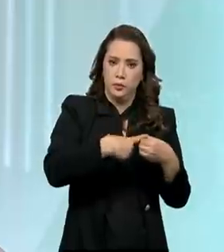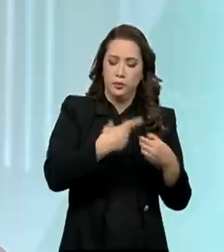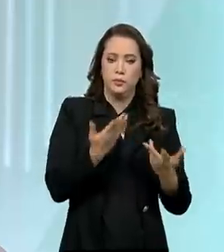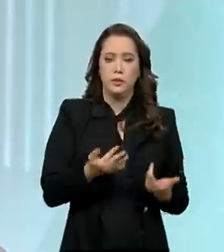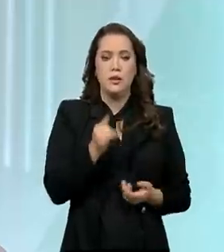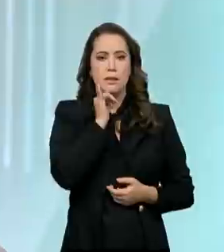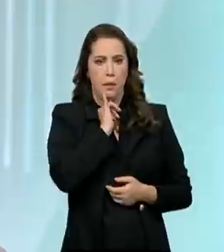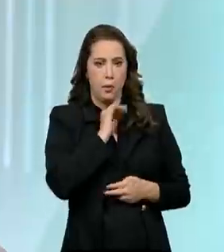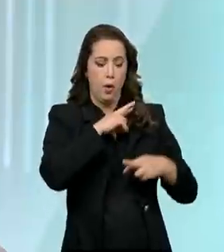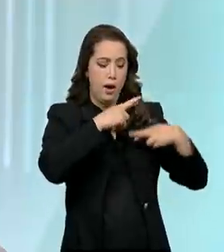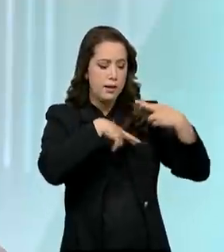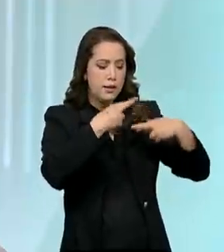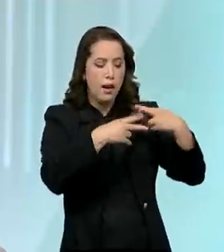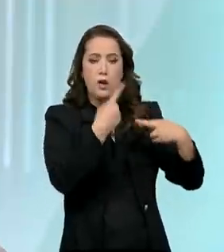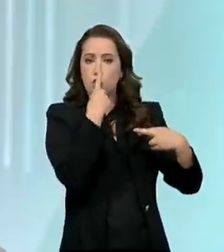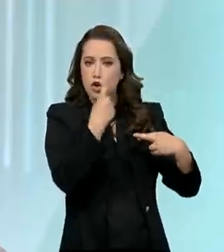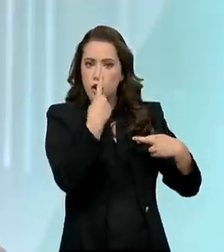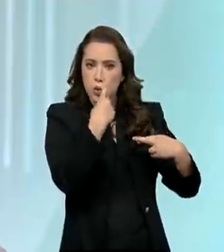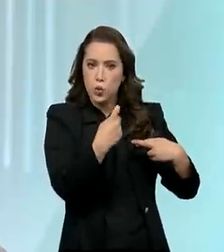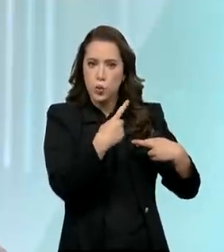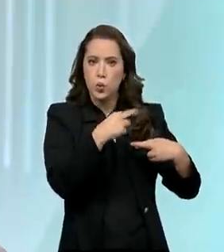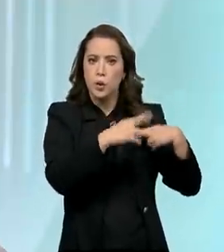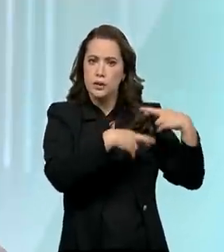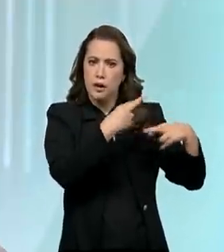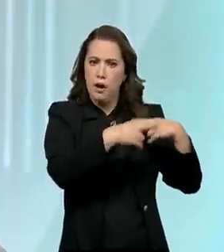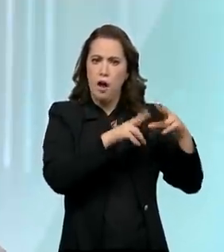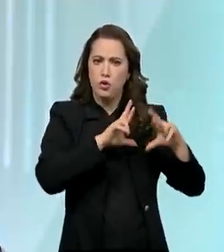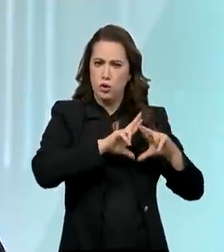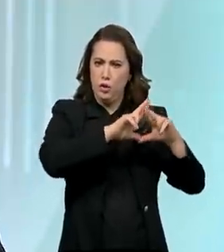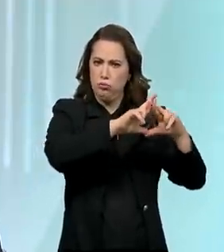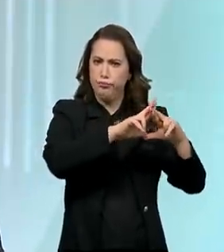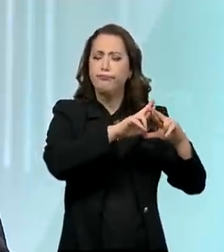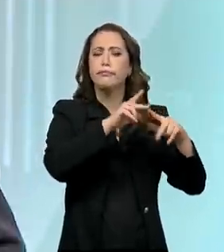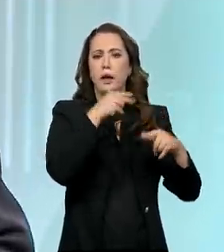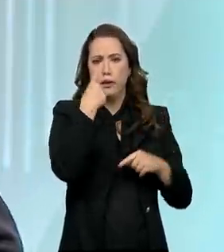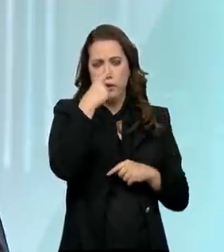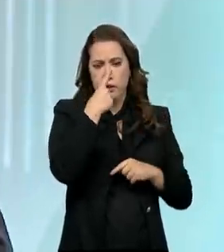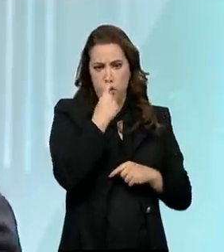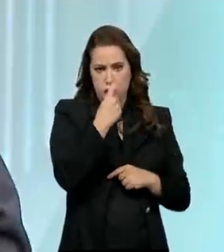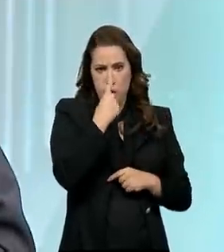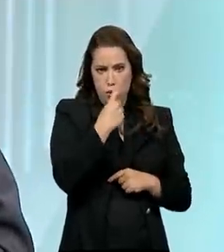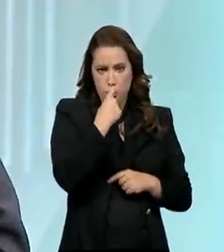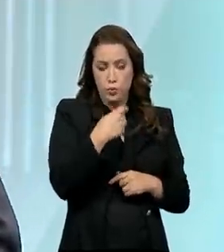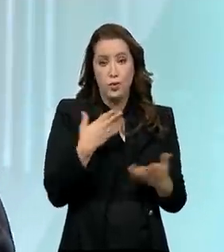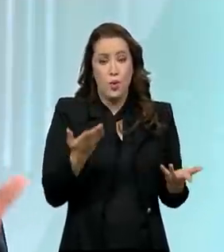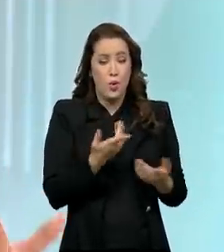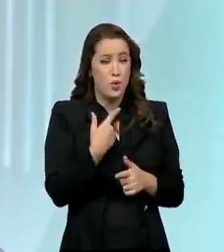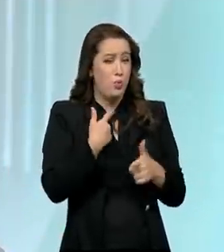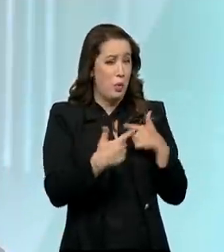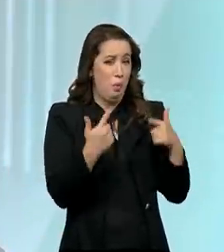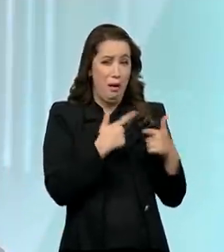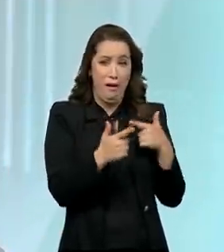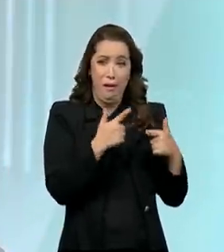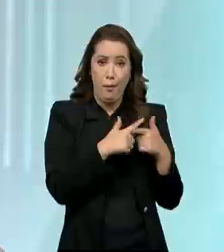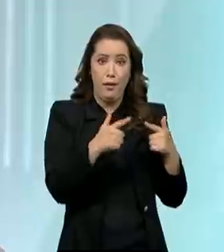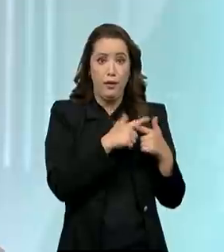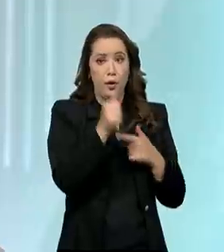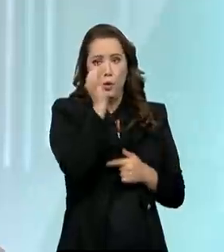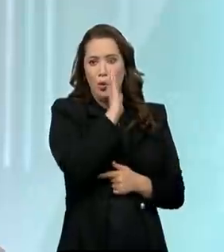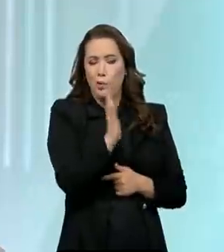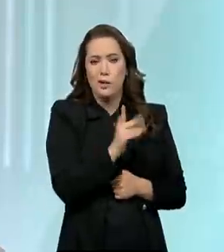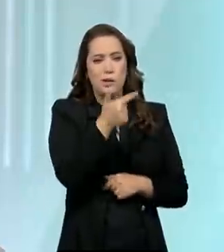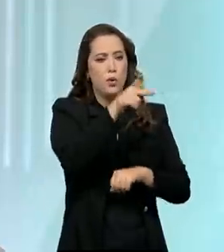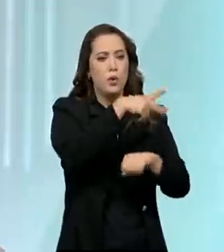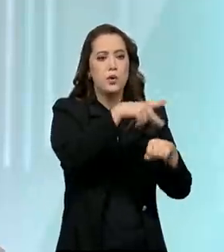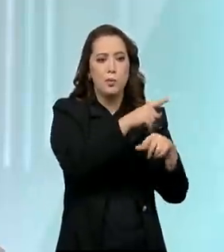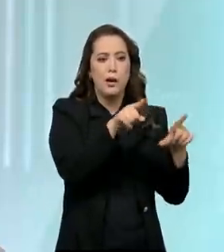Reciclagem de lixo. Um dos maiores problemas ambientais que a gente tem na zona urbana do Brasil, em países emergentes e mundo afora, é a